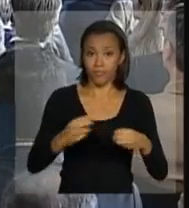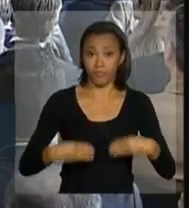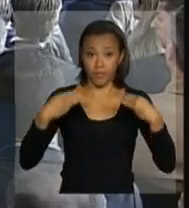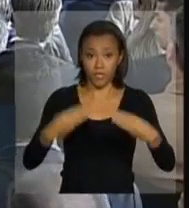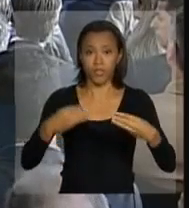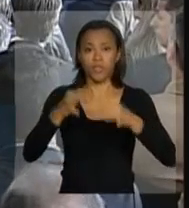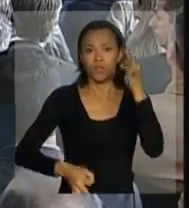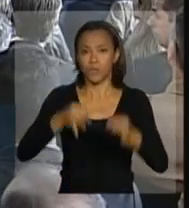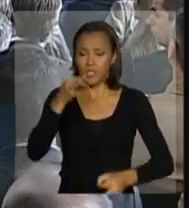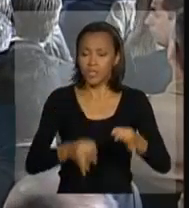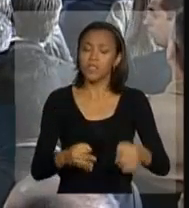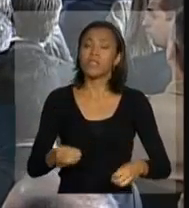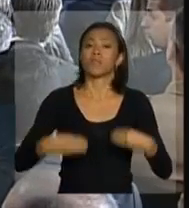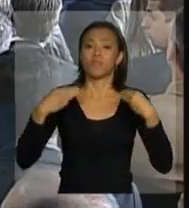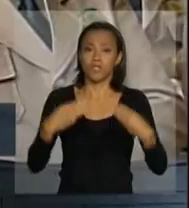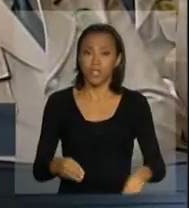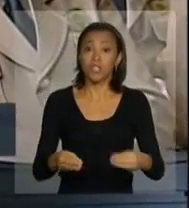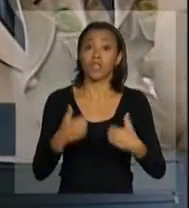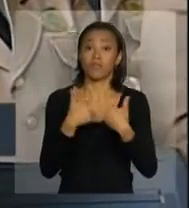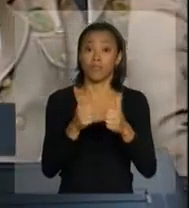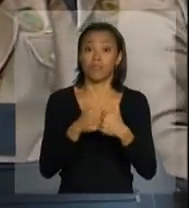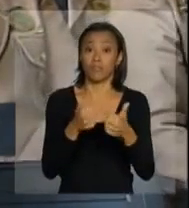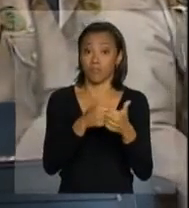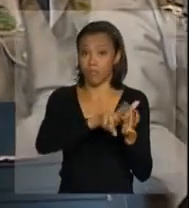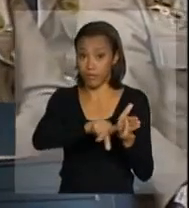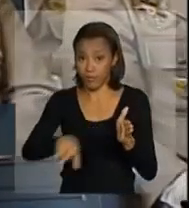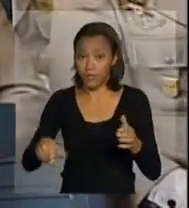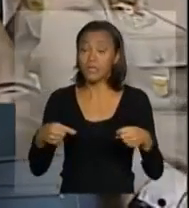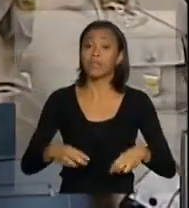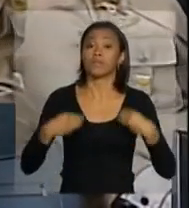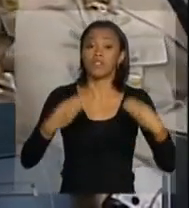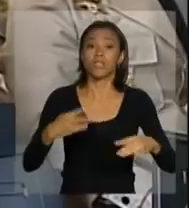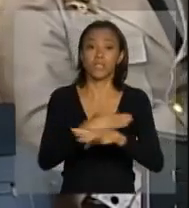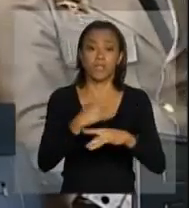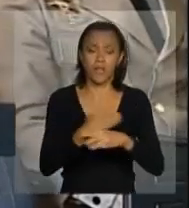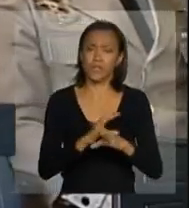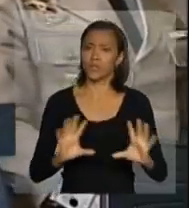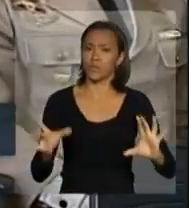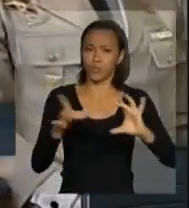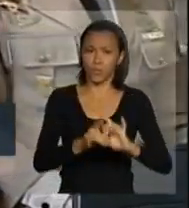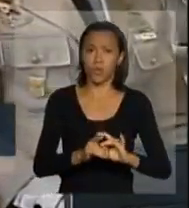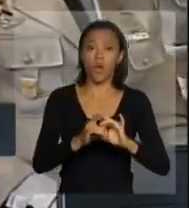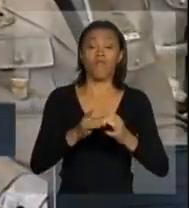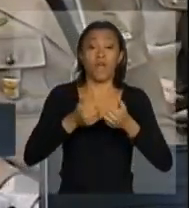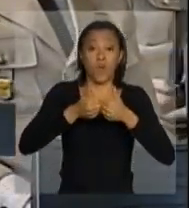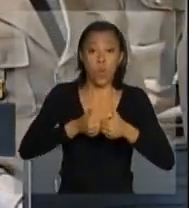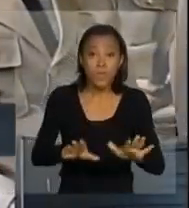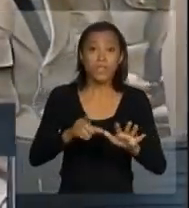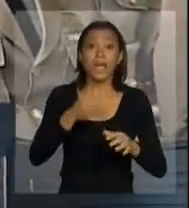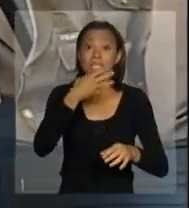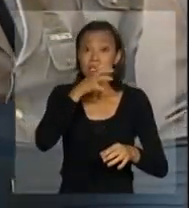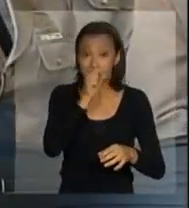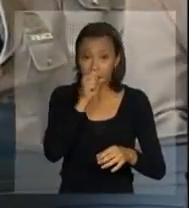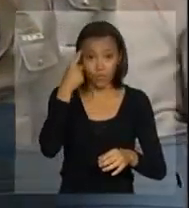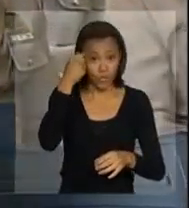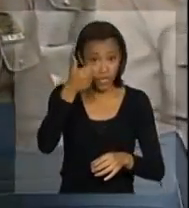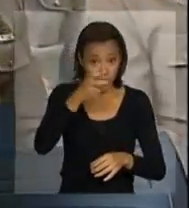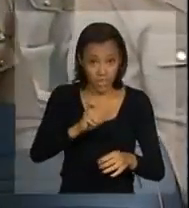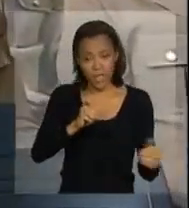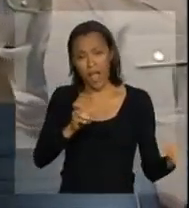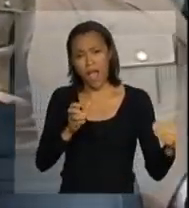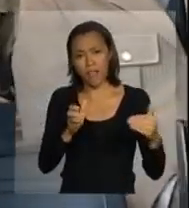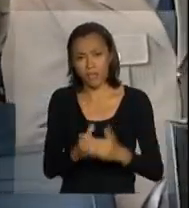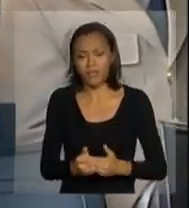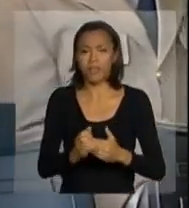da Justiça, transportes, saúde e cidades, cujas ações iniciam-se no próximo sábado, dia 15, e se estenderão até o